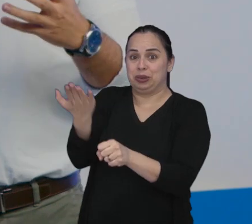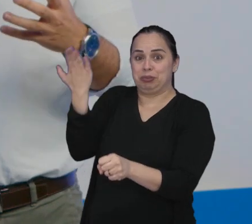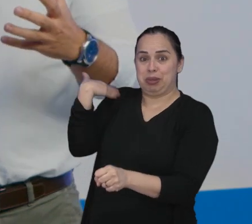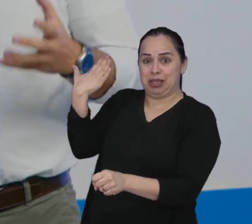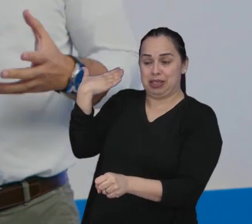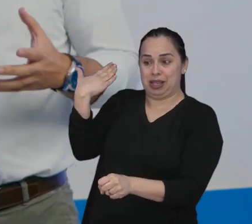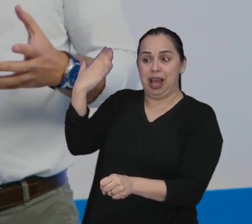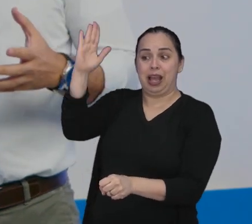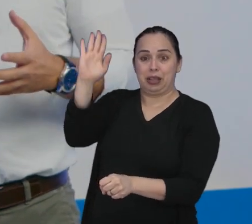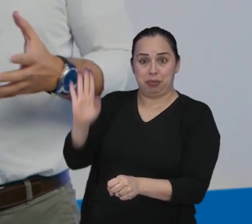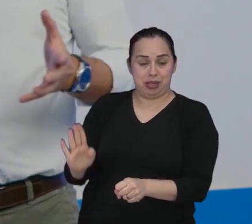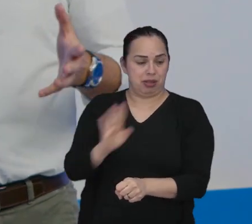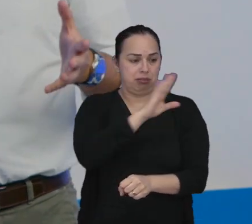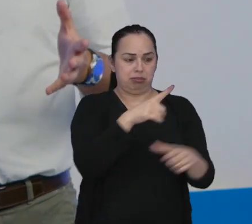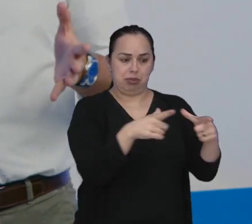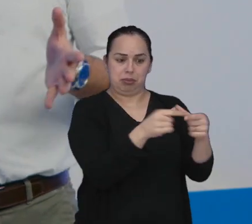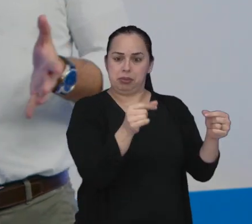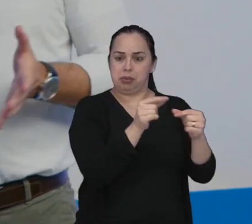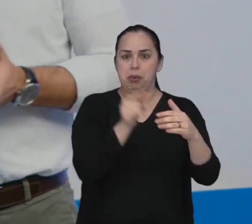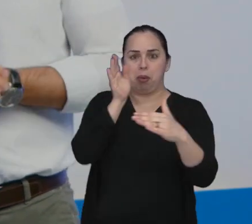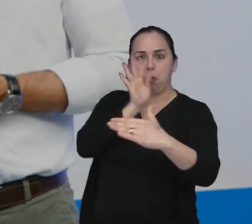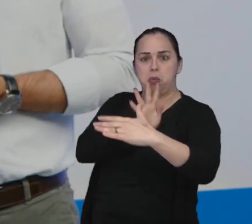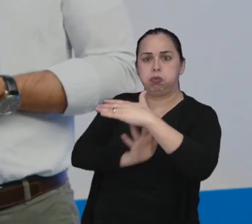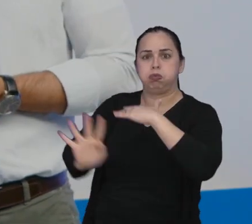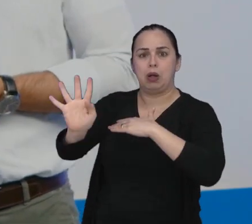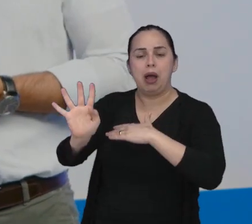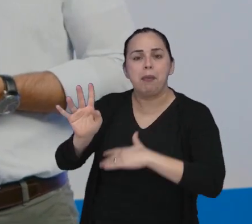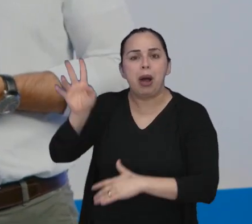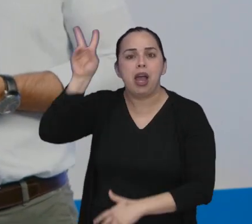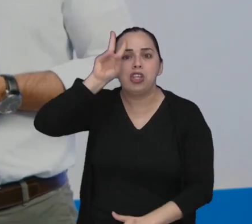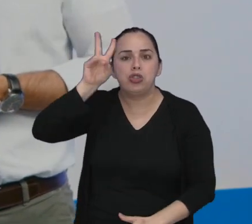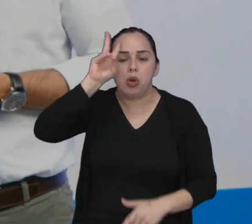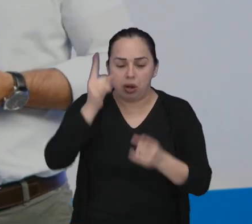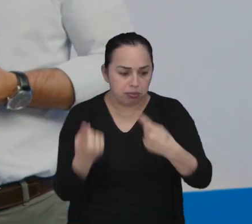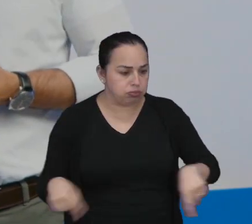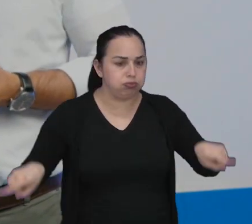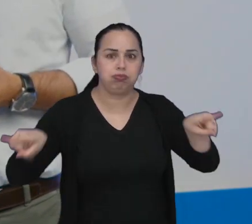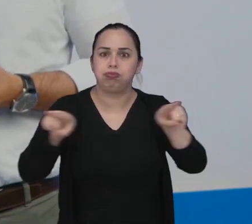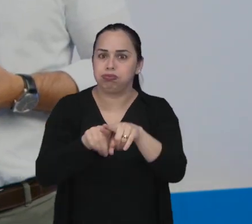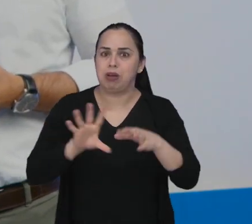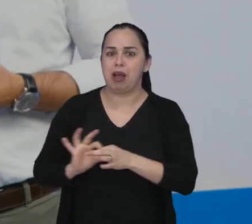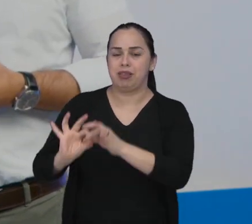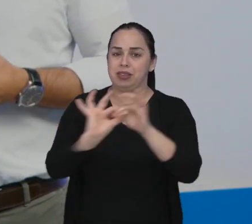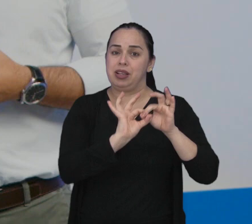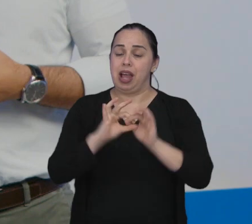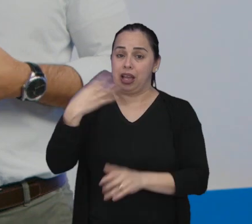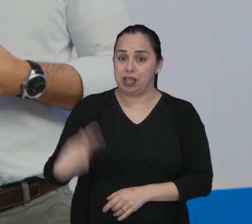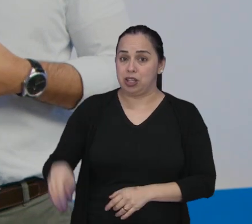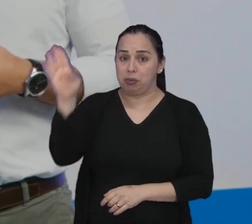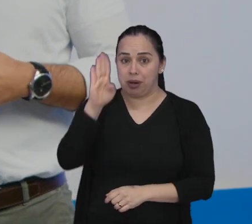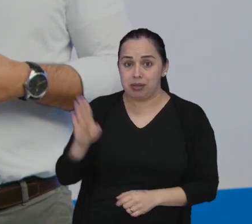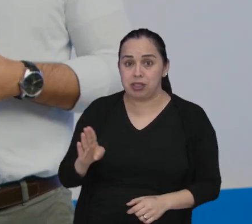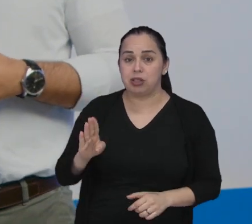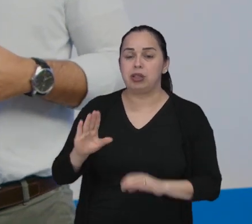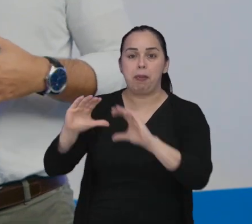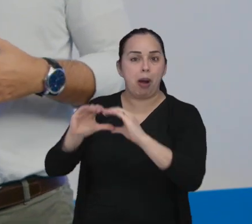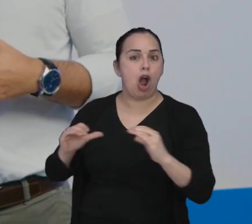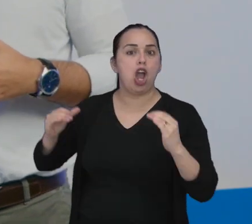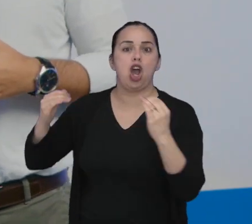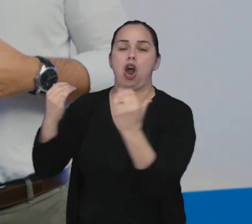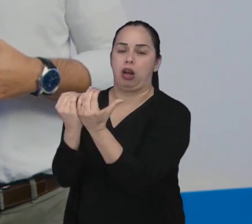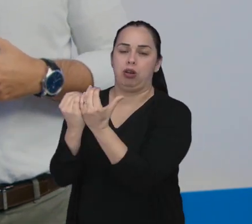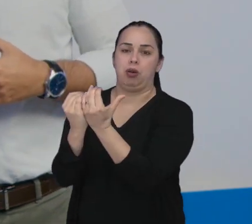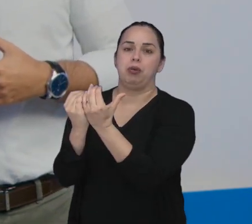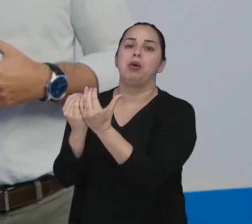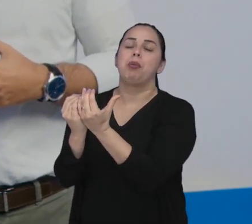primeiros japoneses. Era o início do que iria se tornar uma história de trabalho e união entre os dois países. O Brasil possui a maior comunidade